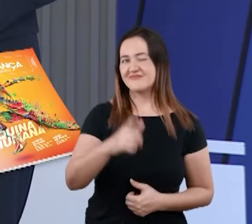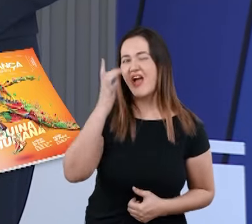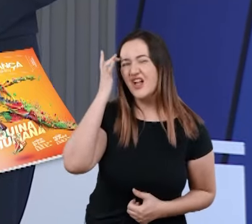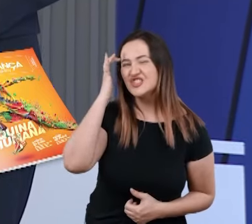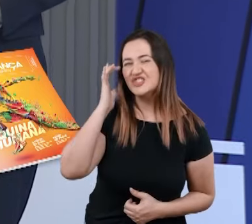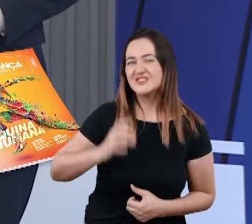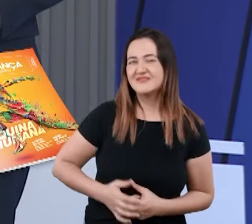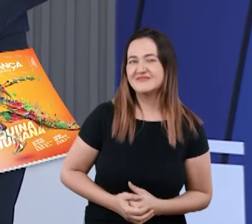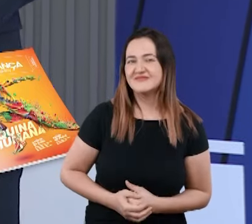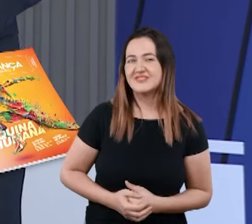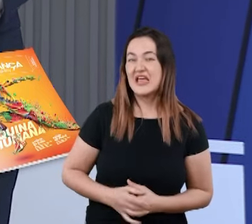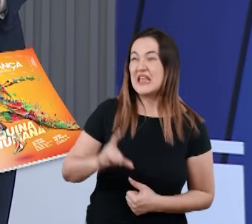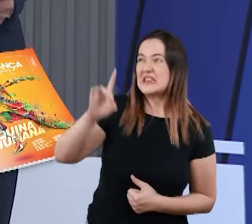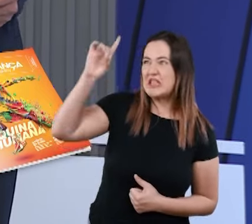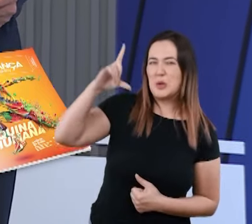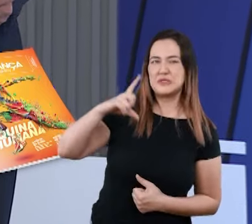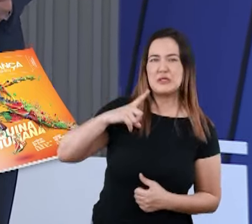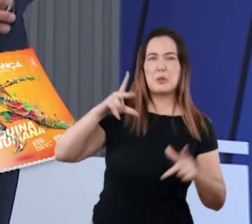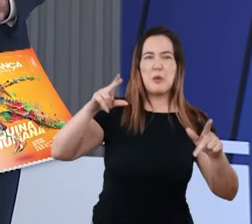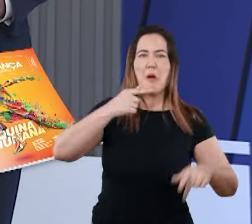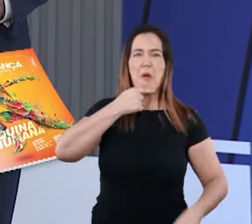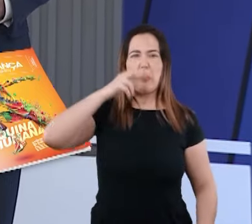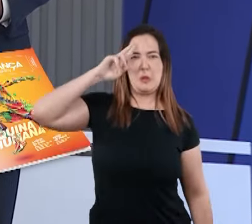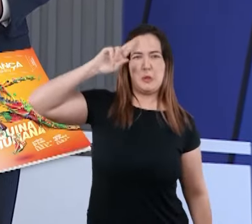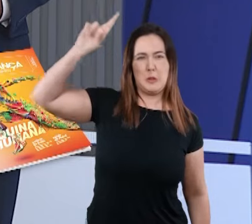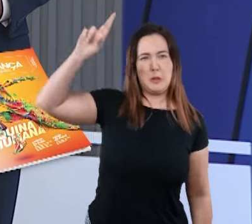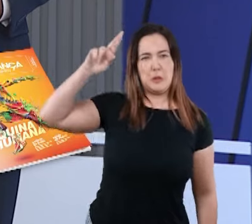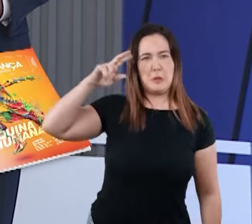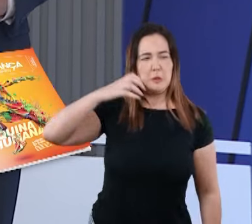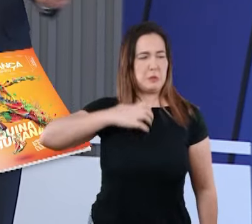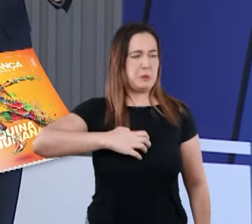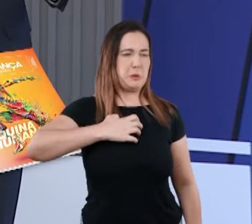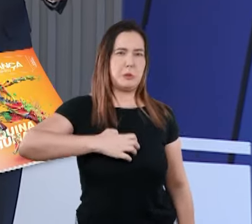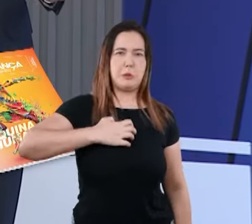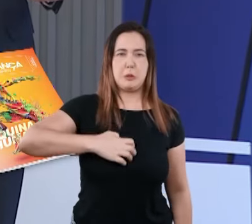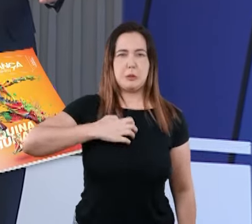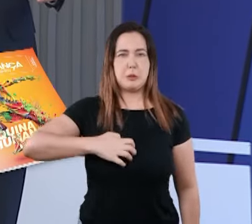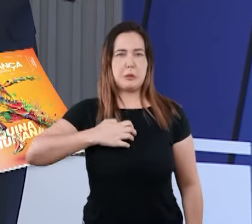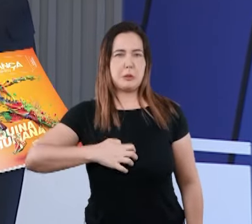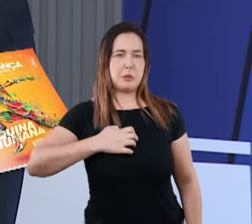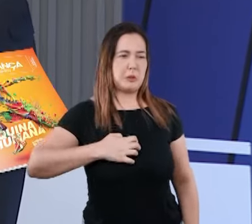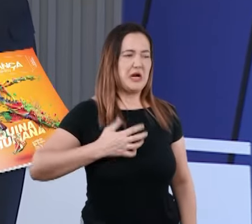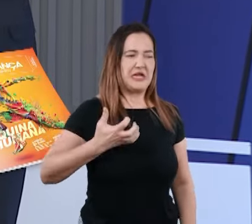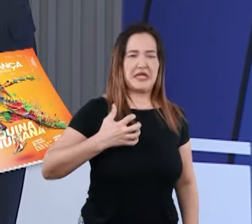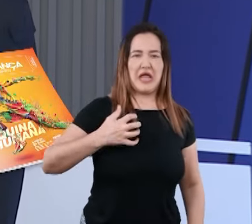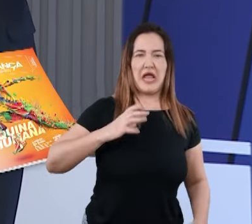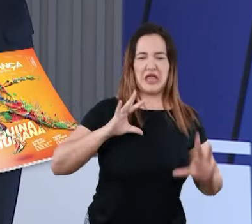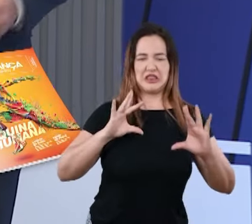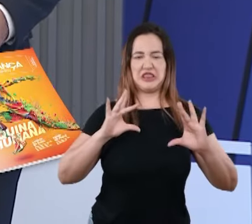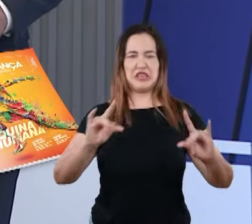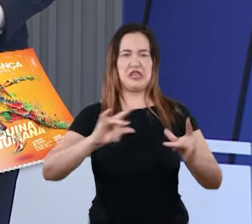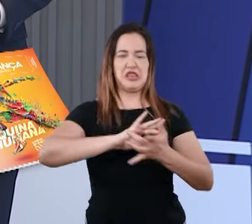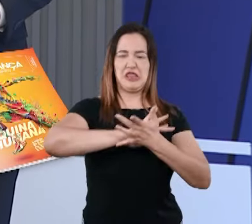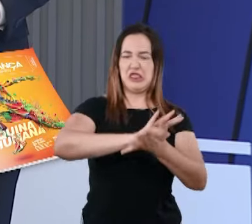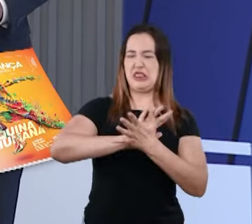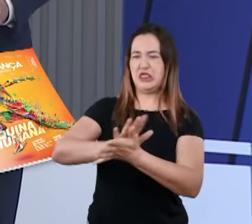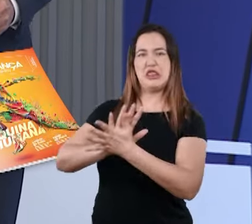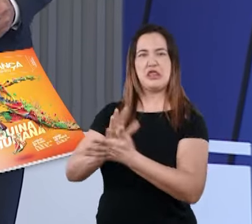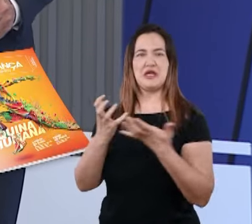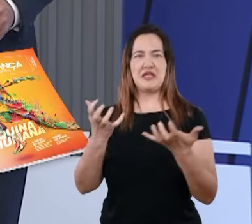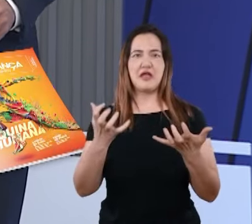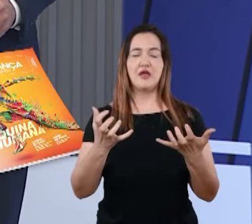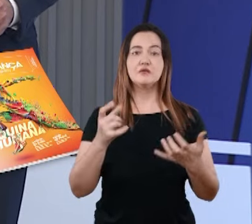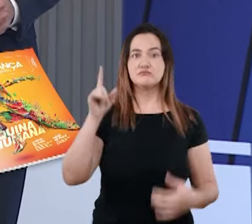Será que essa mão pesada de Deus tem a ver com um Deus raivoso, um